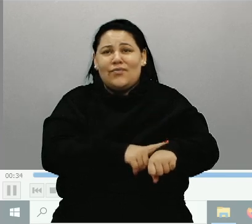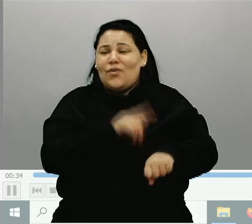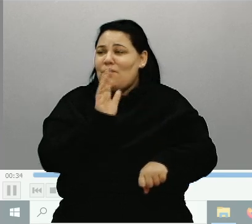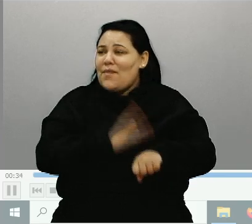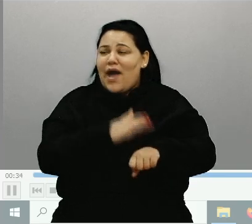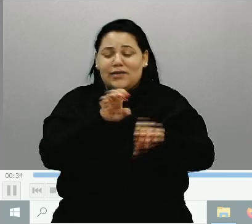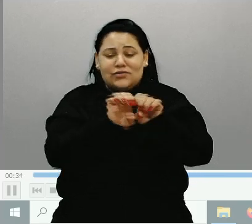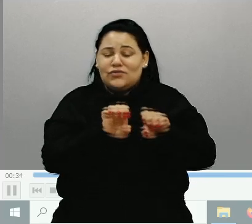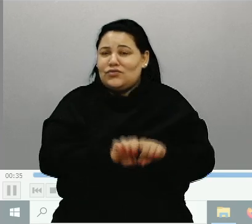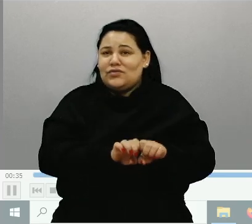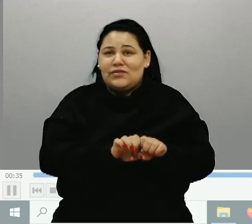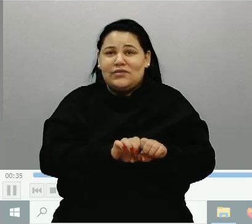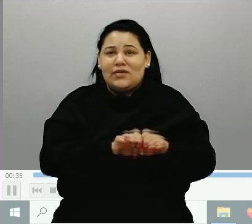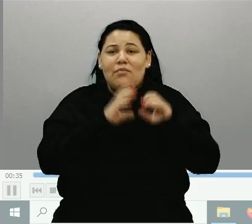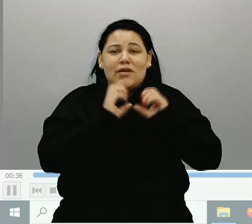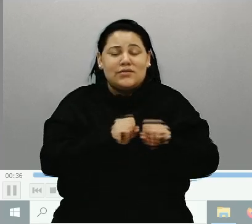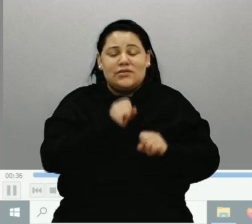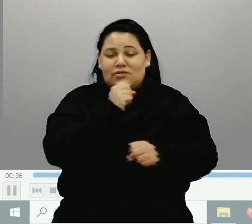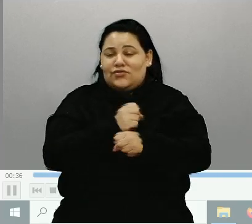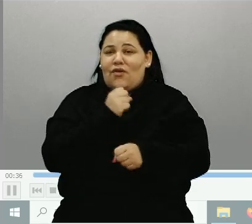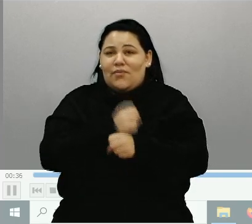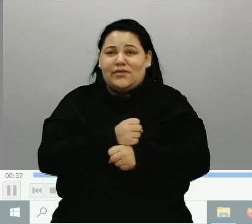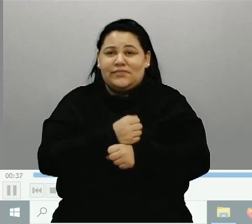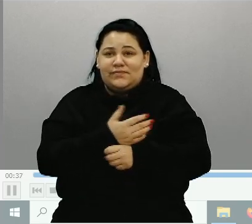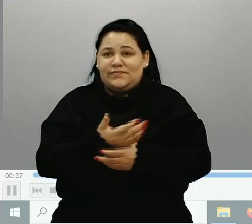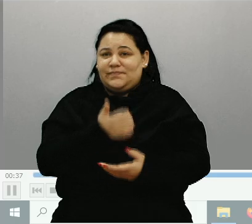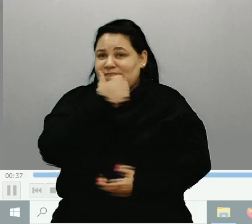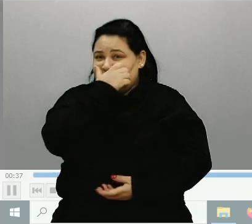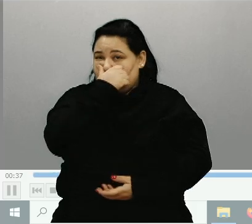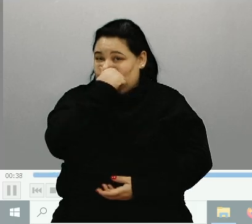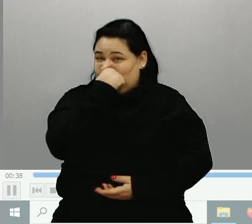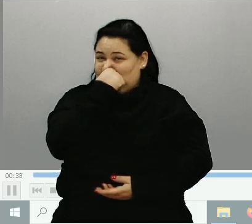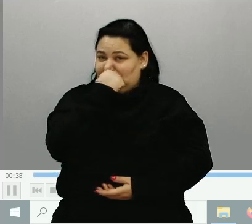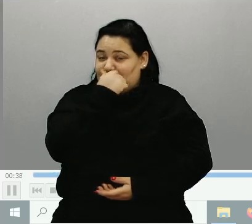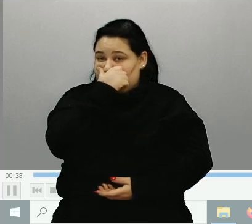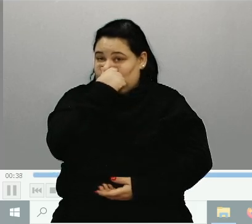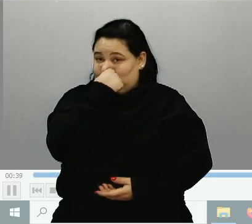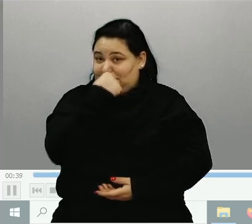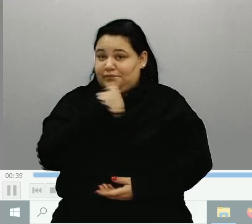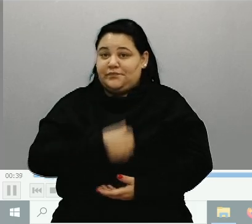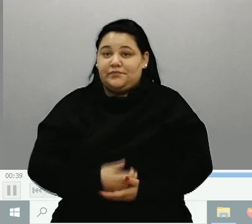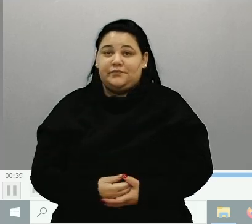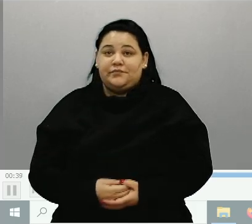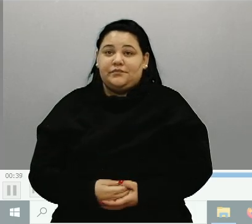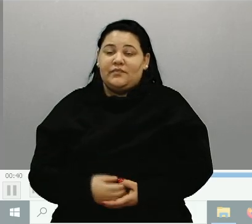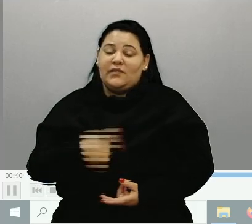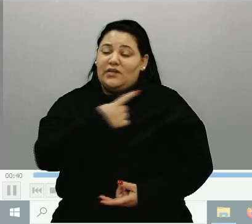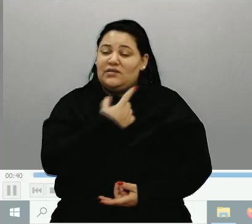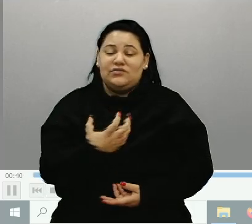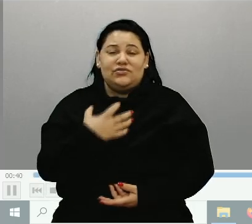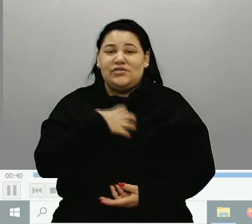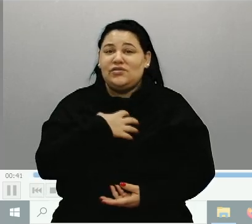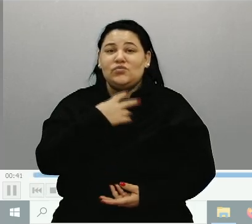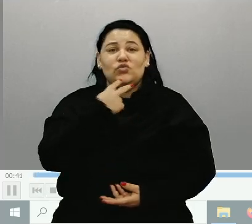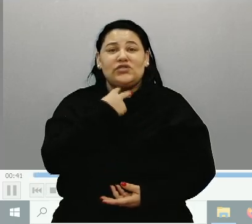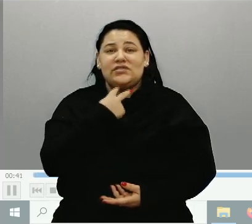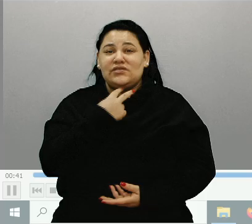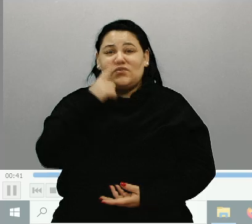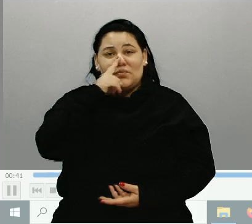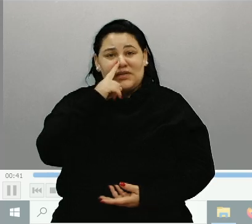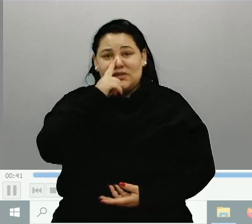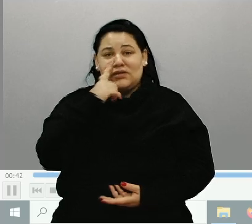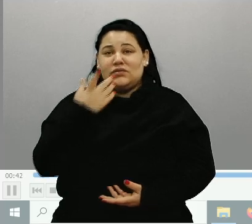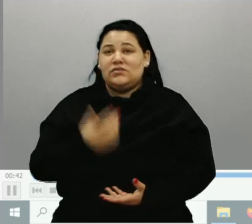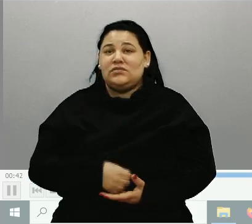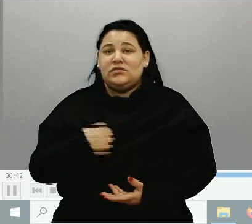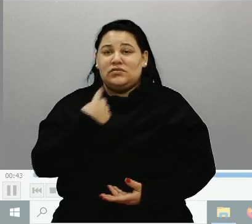Obras. Mais equipes para a Secretaria de Obras. Assim não dá. Isso aqui está um perigo. E nós